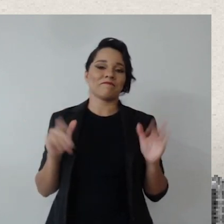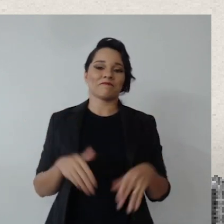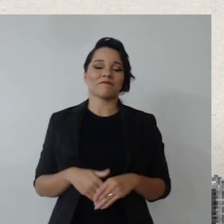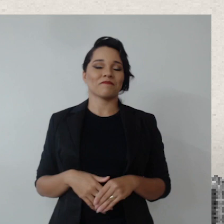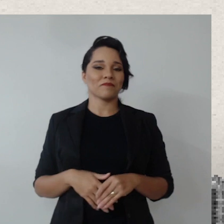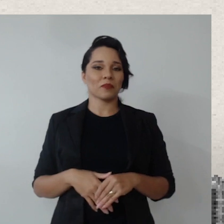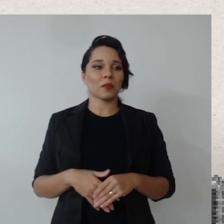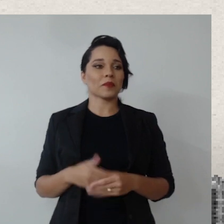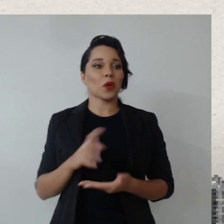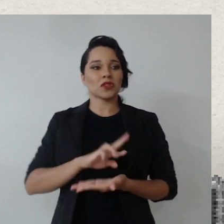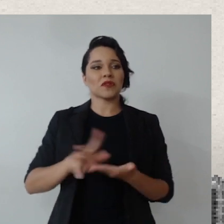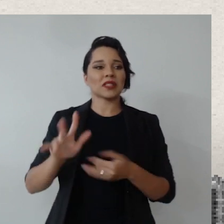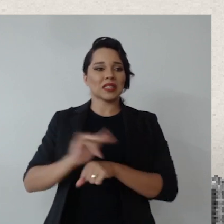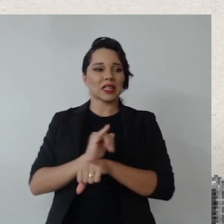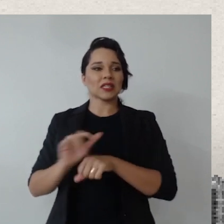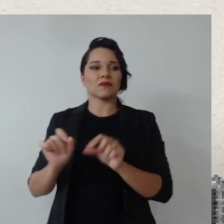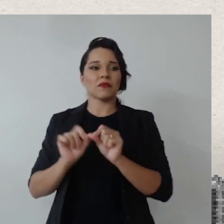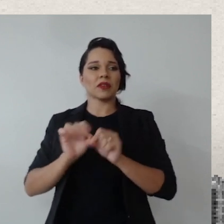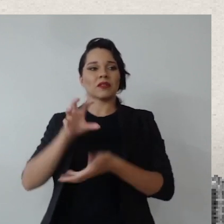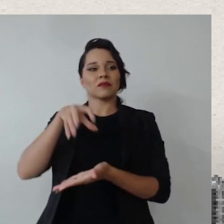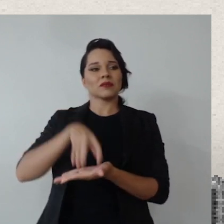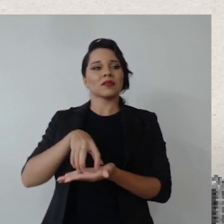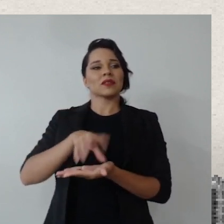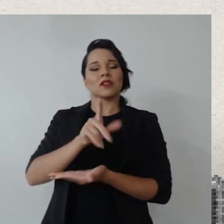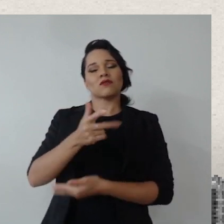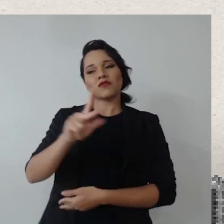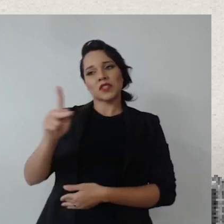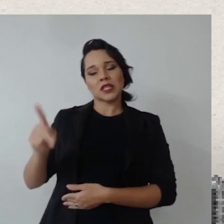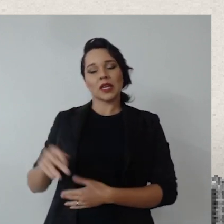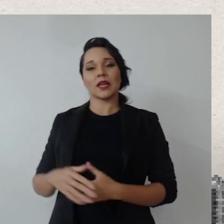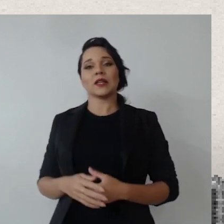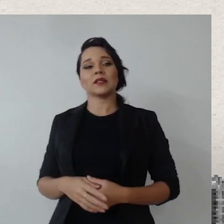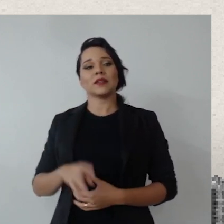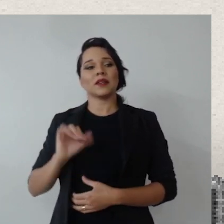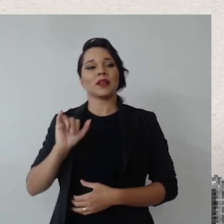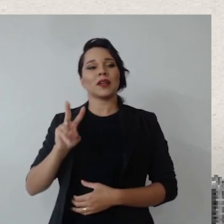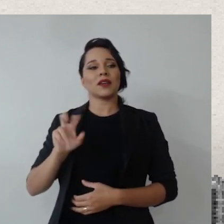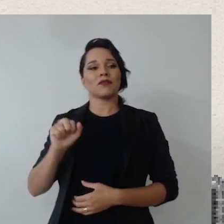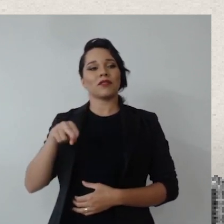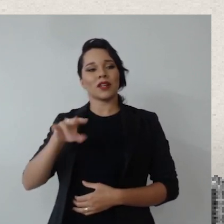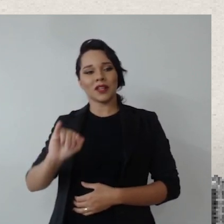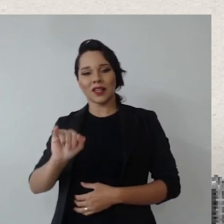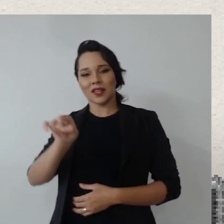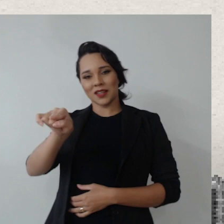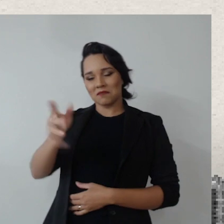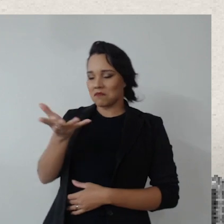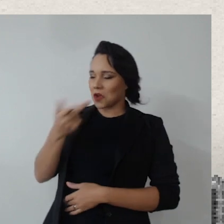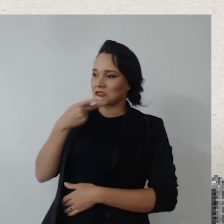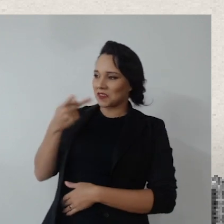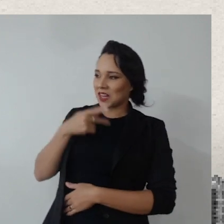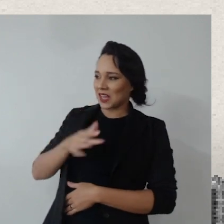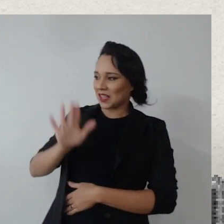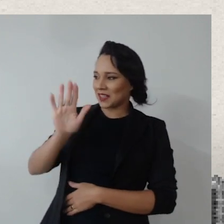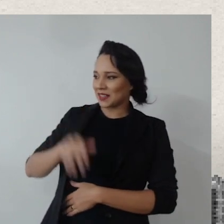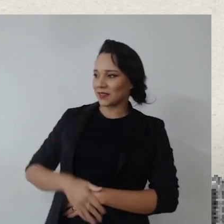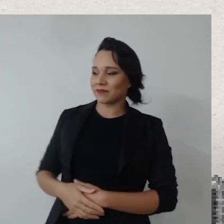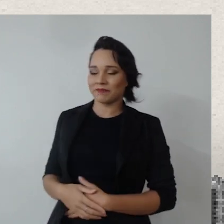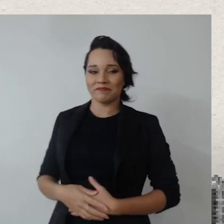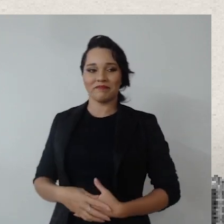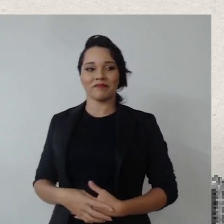ações, né, Renato, que são feitas aí no âmbito da unidade de vocês, aí, Vani, Vani, palavra é sua.